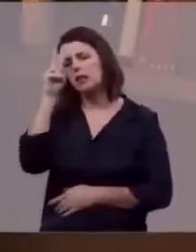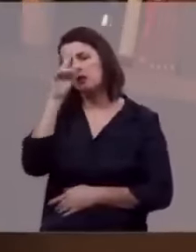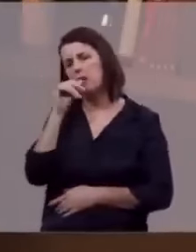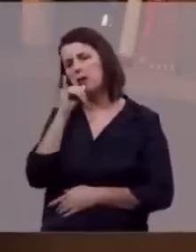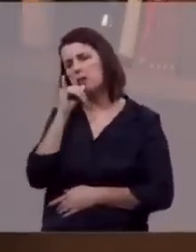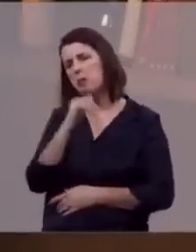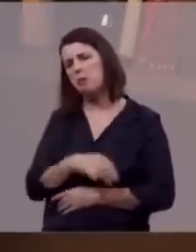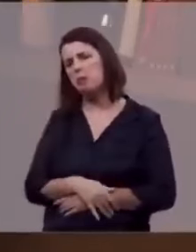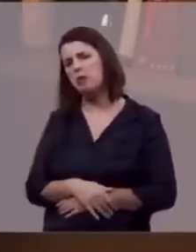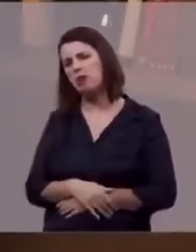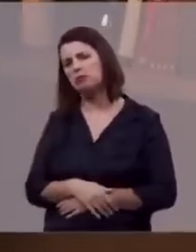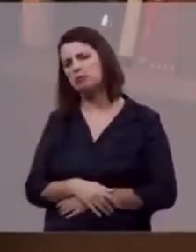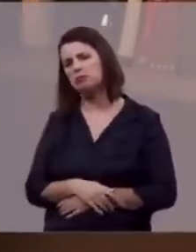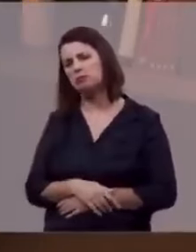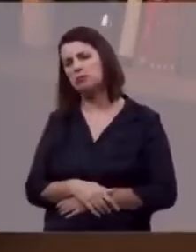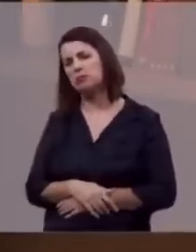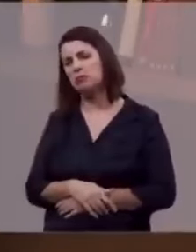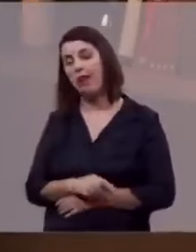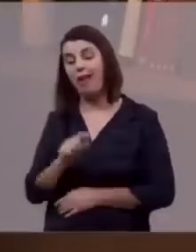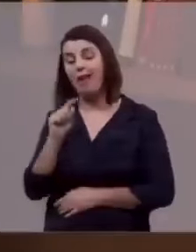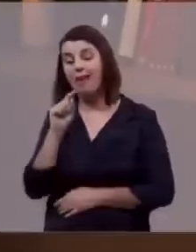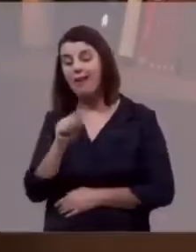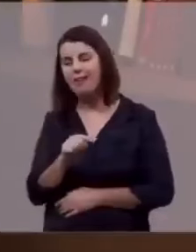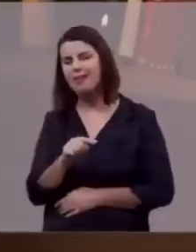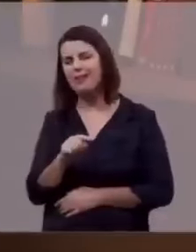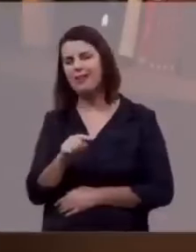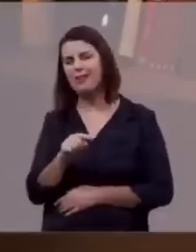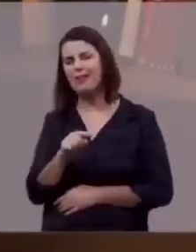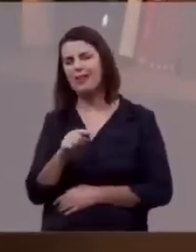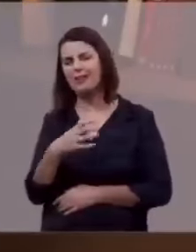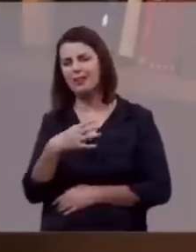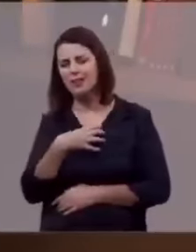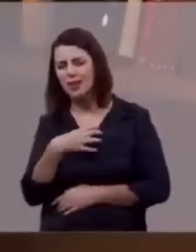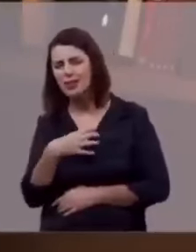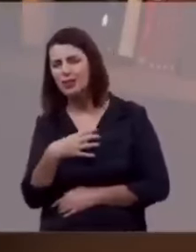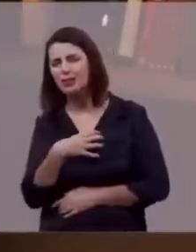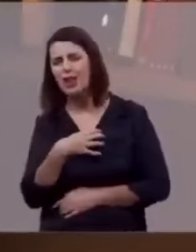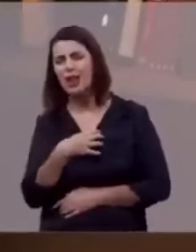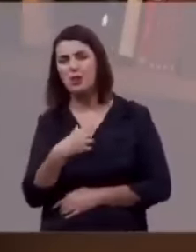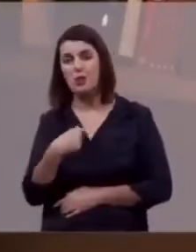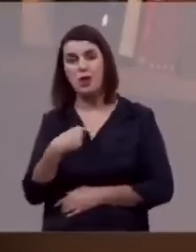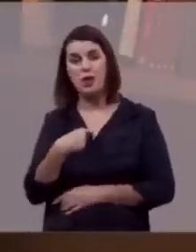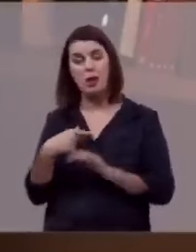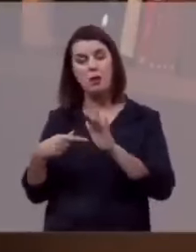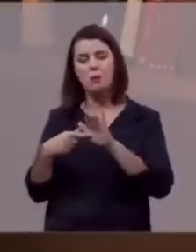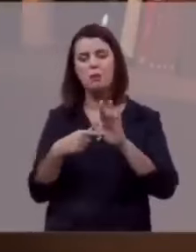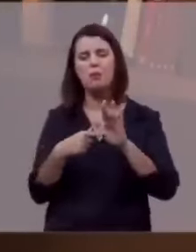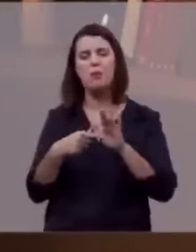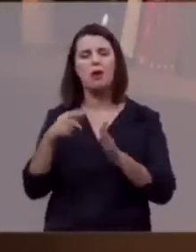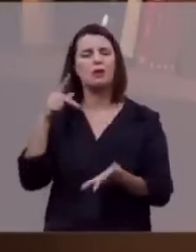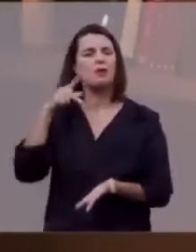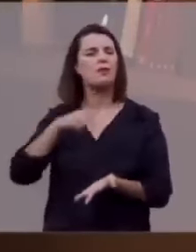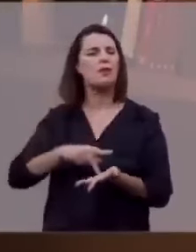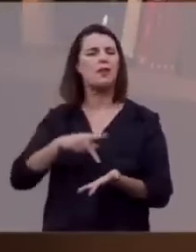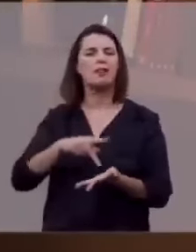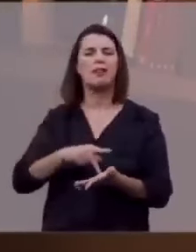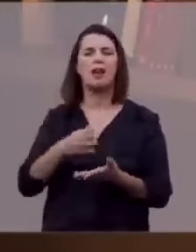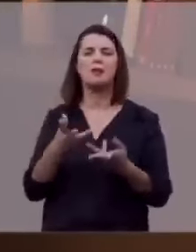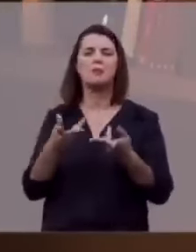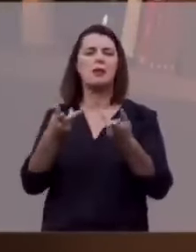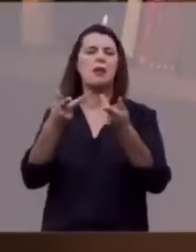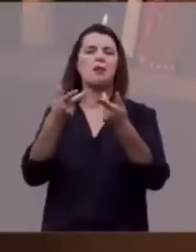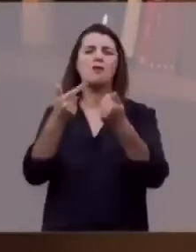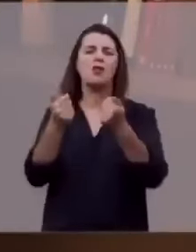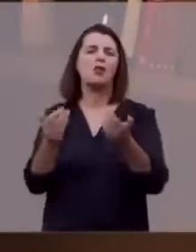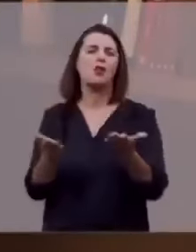à deriva. E é nessa conjuntura que entra essa verdade magna do cristianismo,